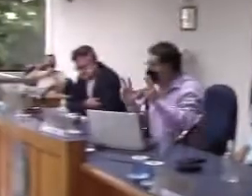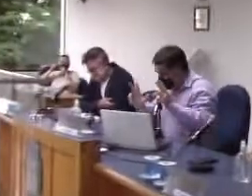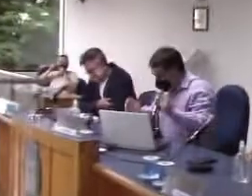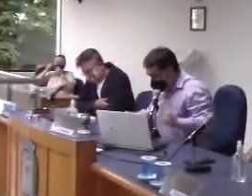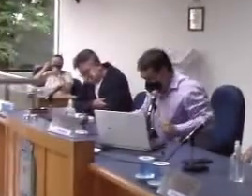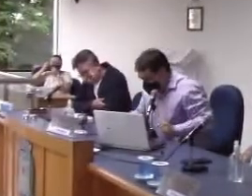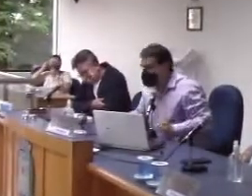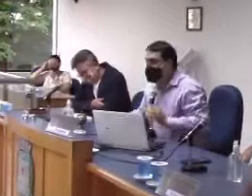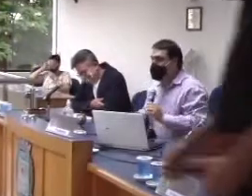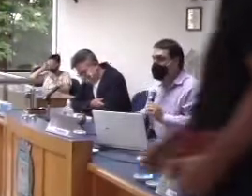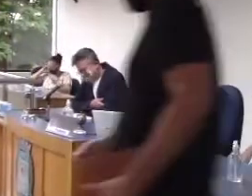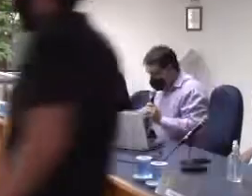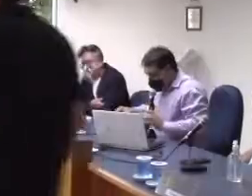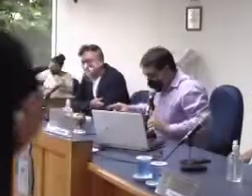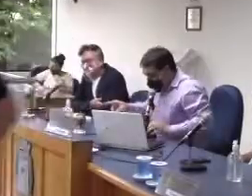uma máscara.